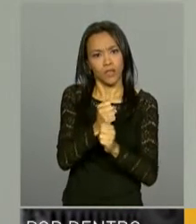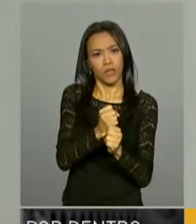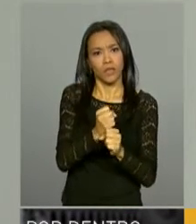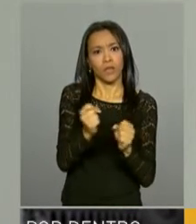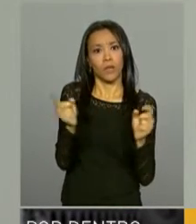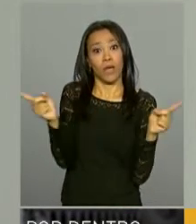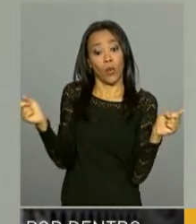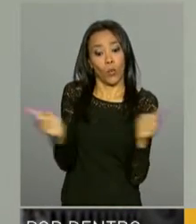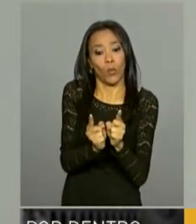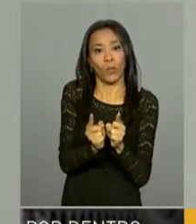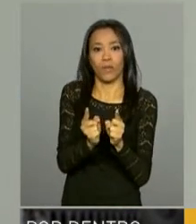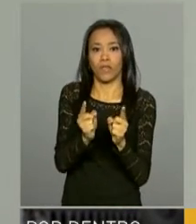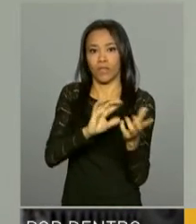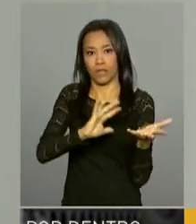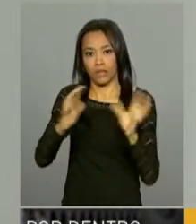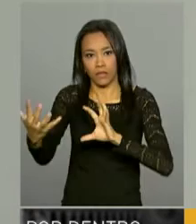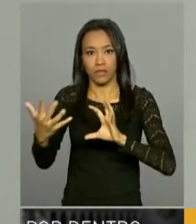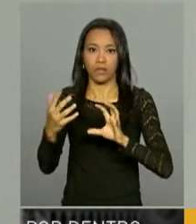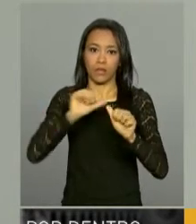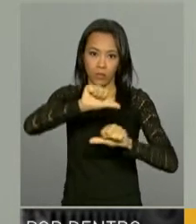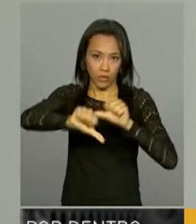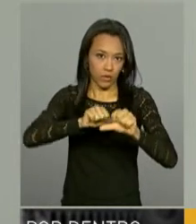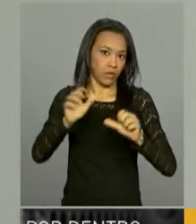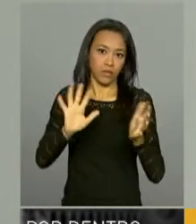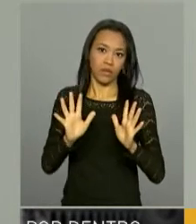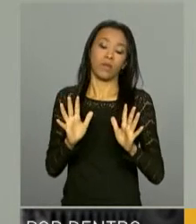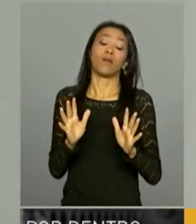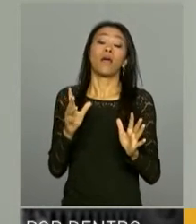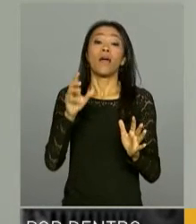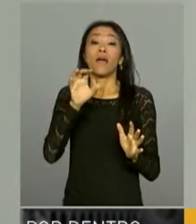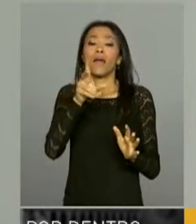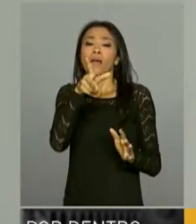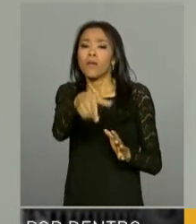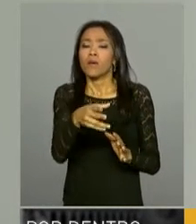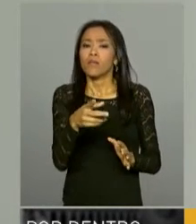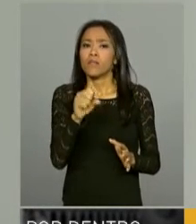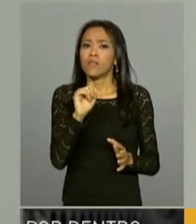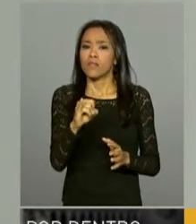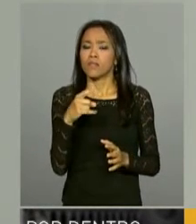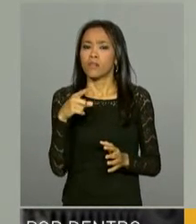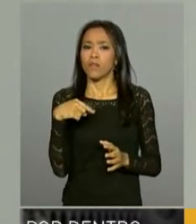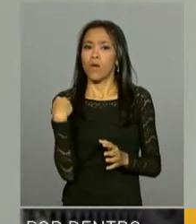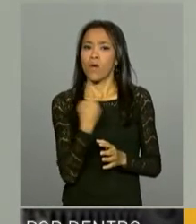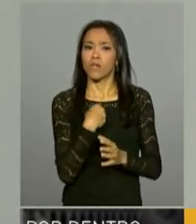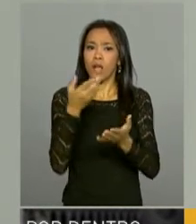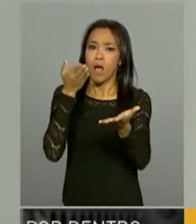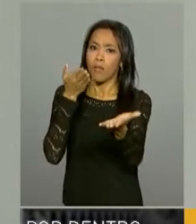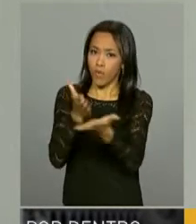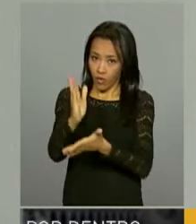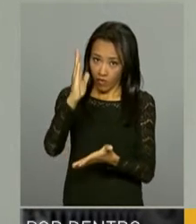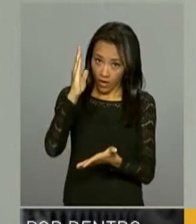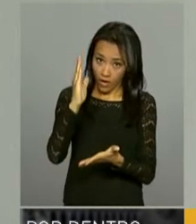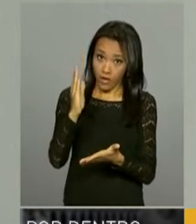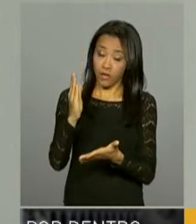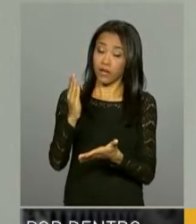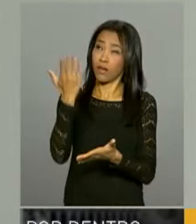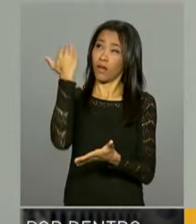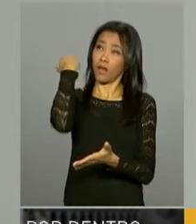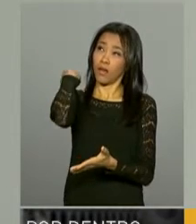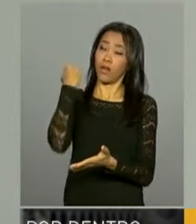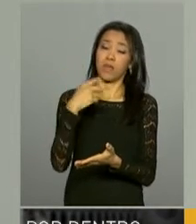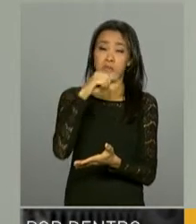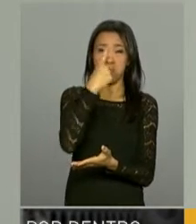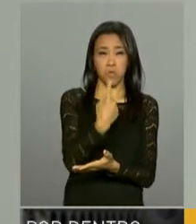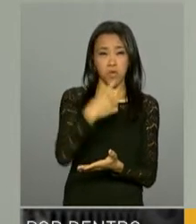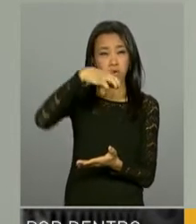tão curta se a gente for olhar dessa perspectiva. Quer dizer, seria como se nós houvéssemos aprovado uma reforma no final dos anos 90, na